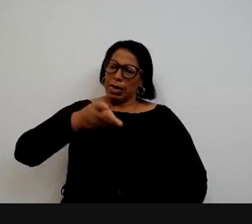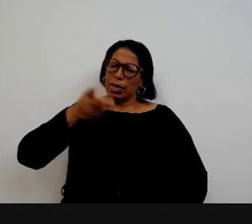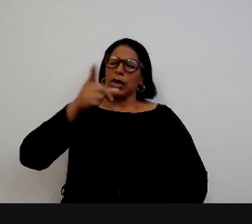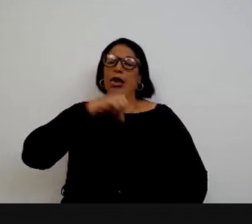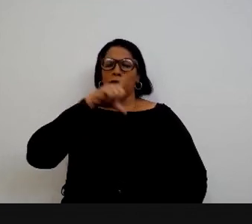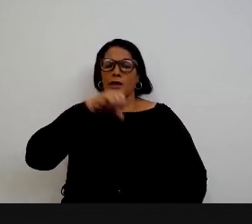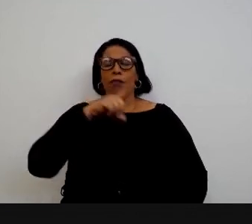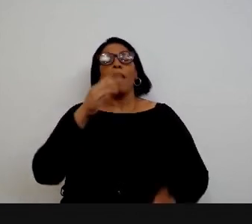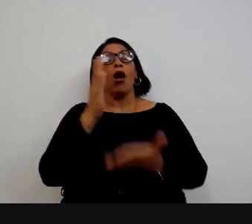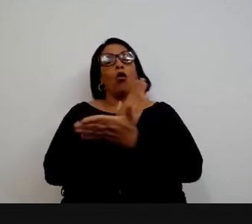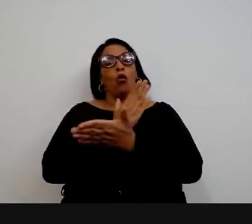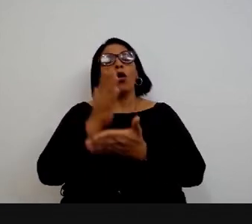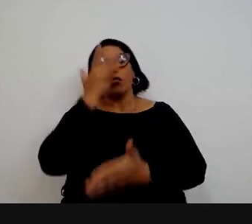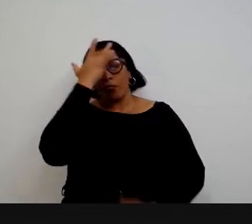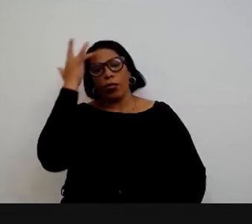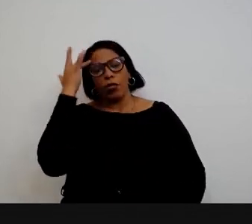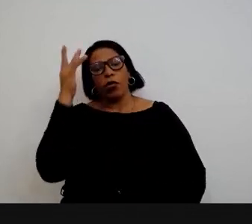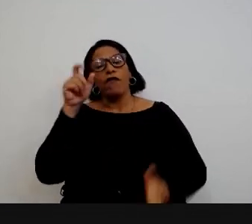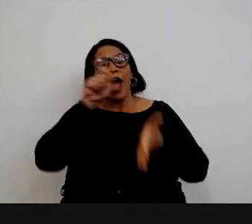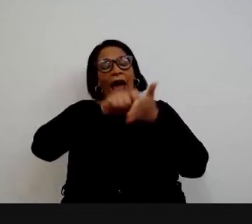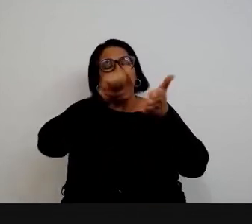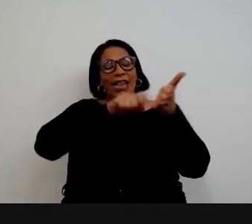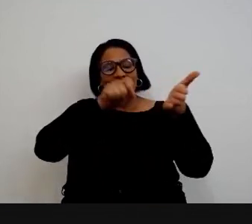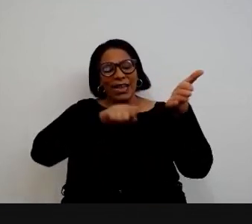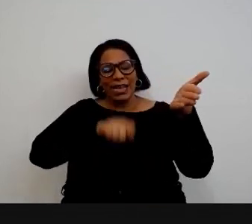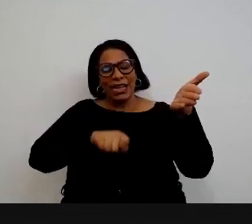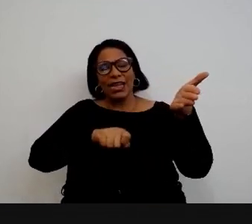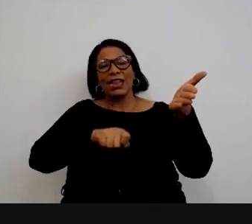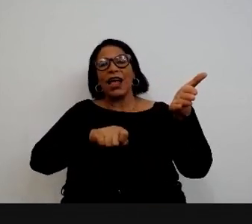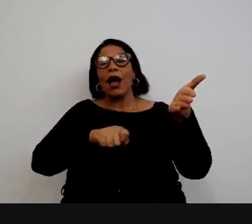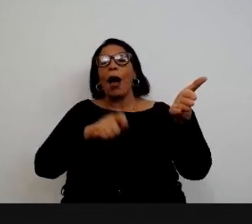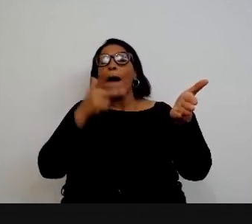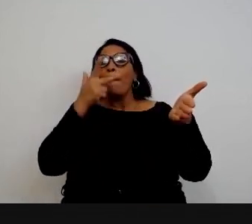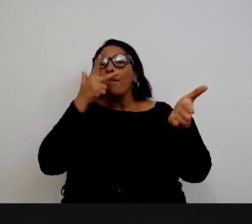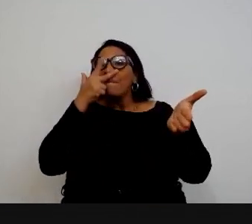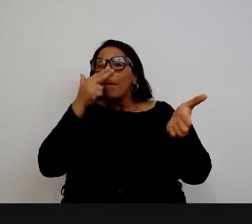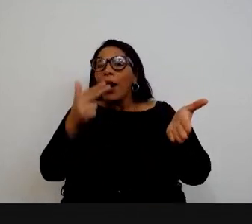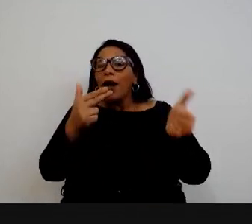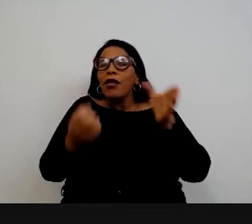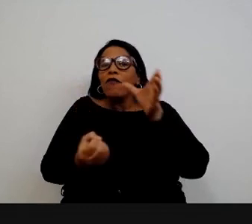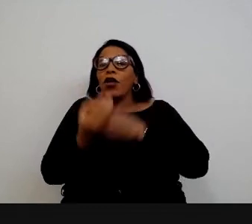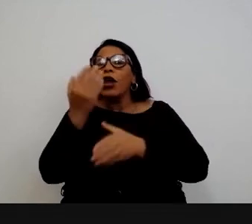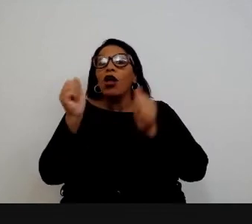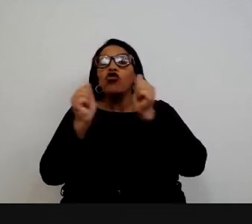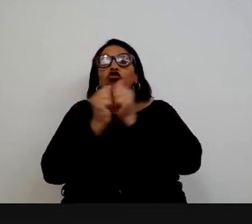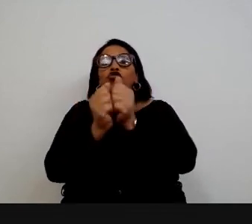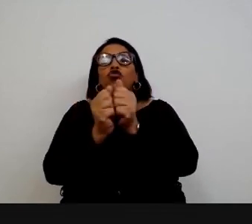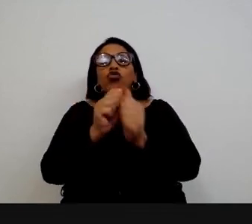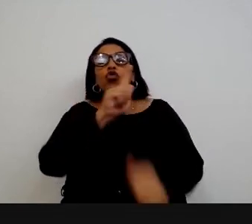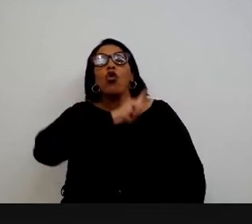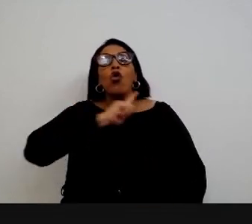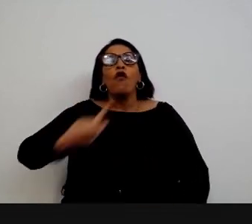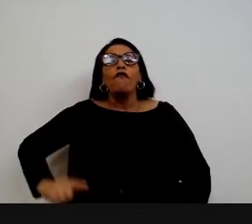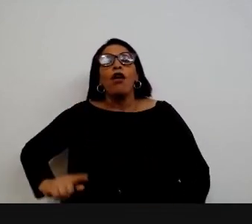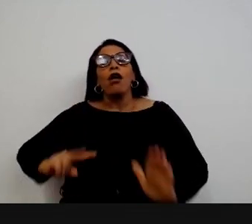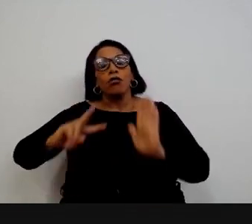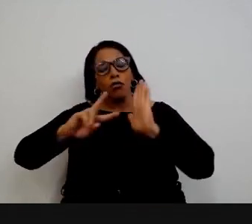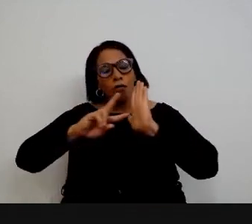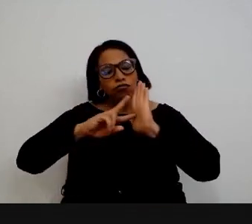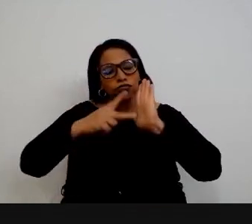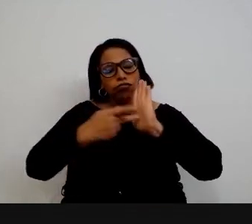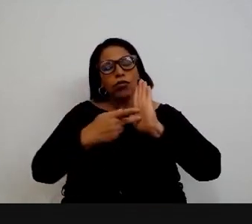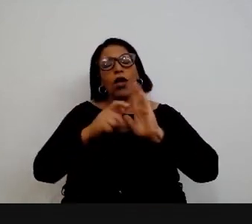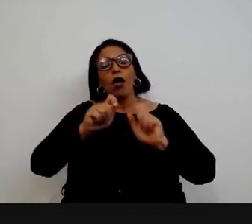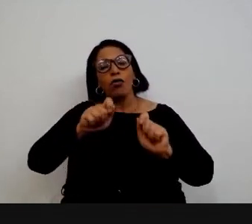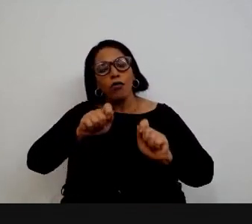alguns antropólogos até acham que a escrita vem da necessidade de governar você começa a ter que criar símbolos por isso e aí